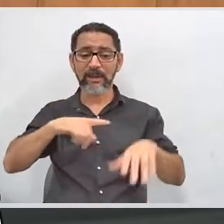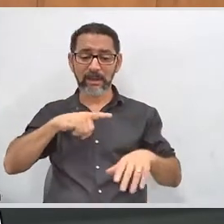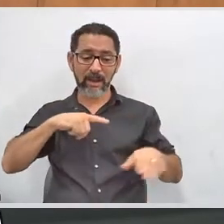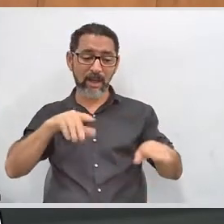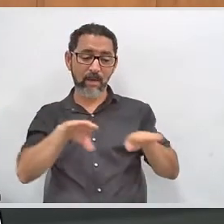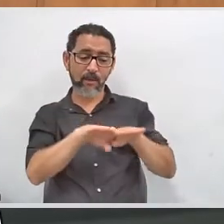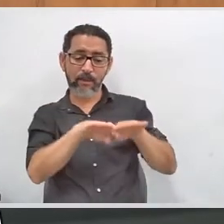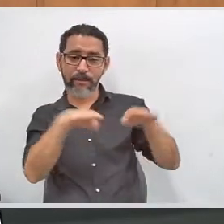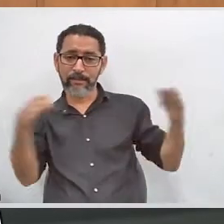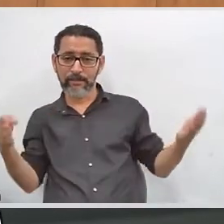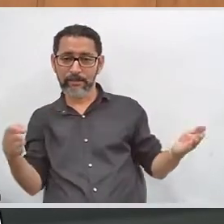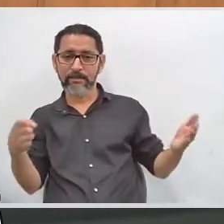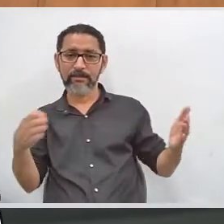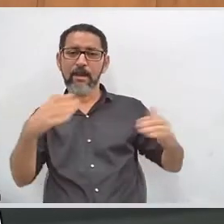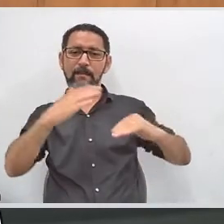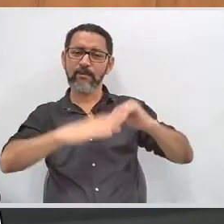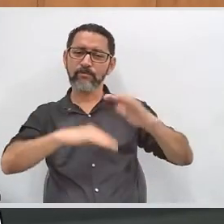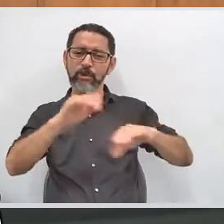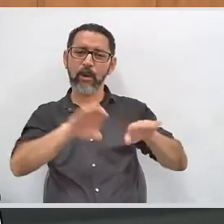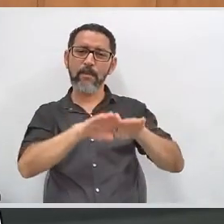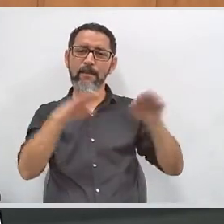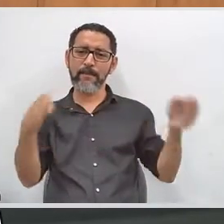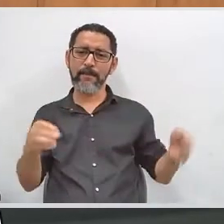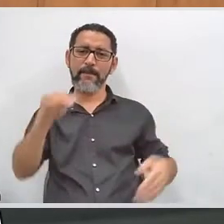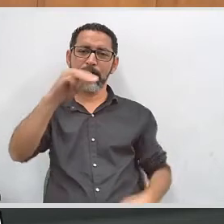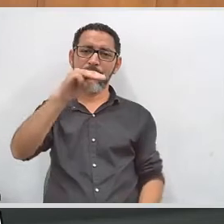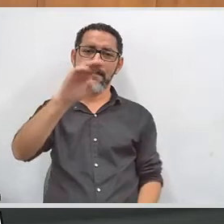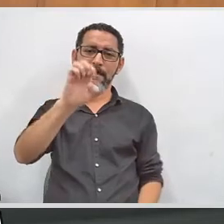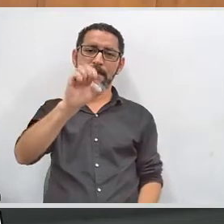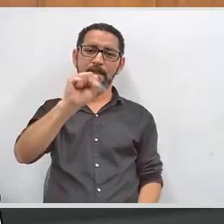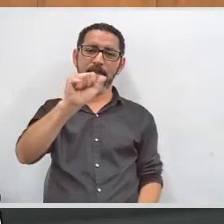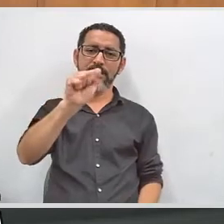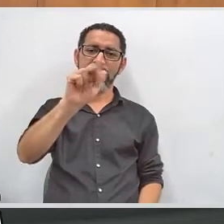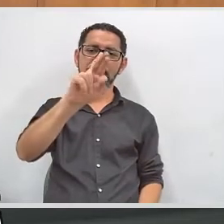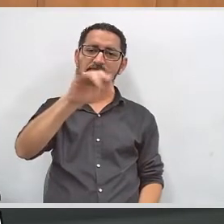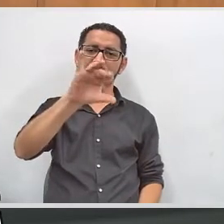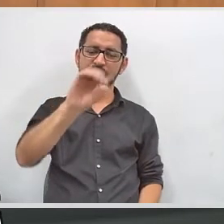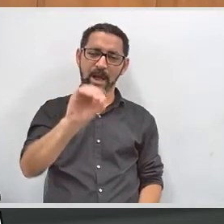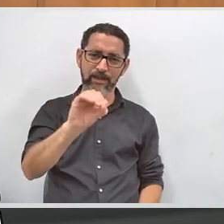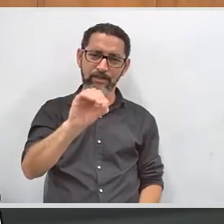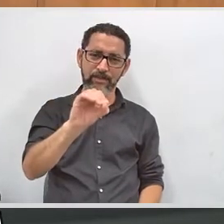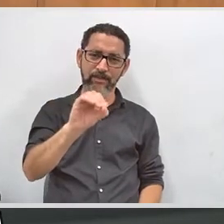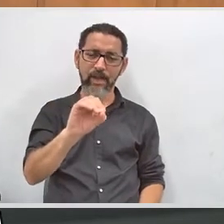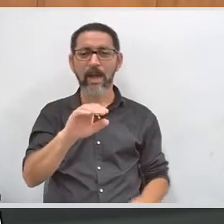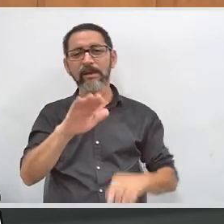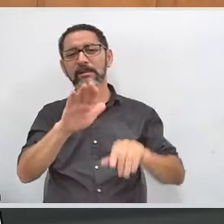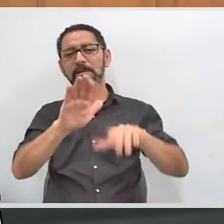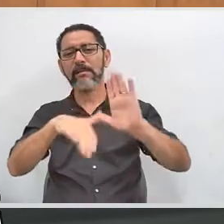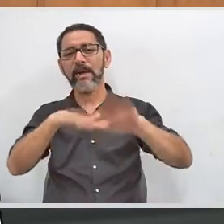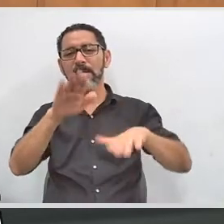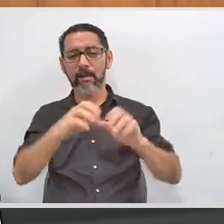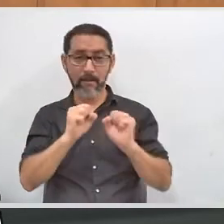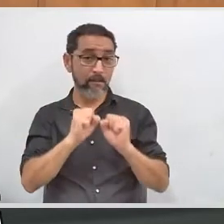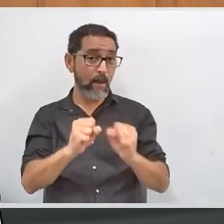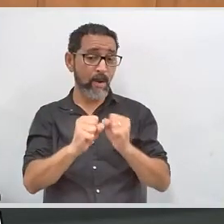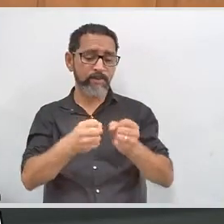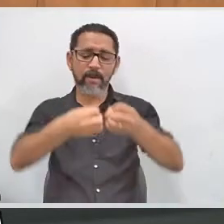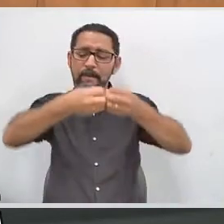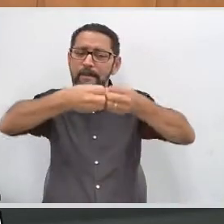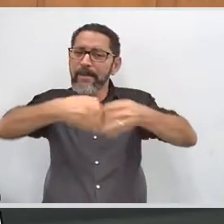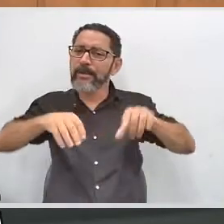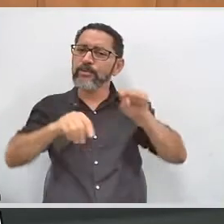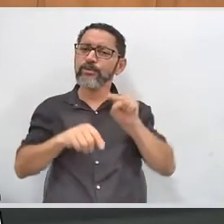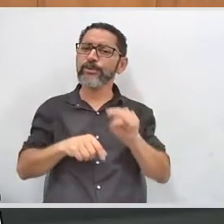apesar de ser voluntário e tudo, exatamente, pode prejudicar essa questão do processo eleitoral.